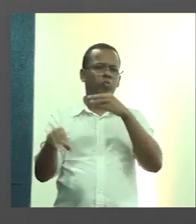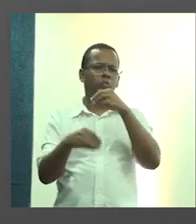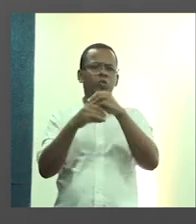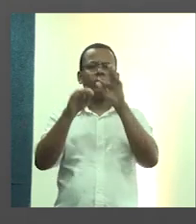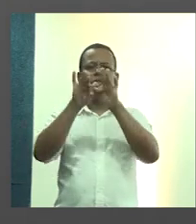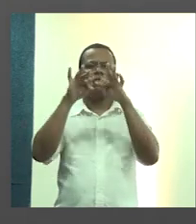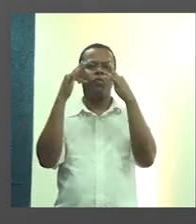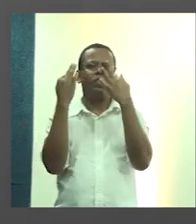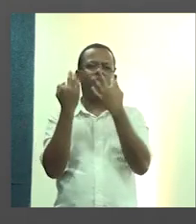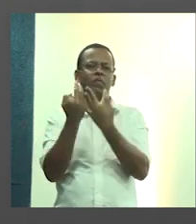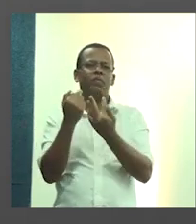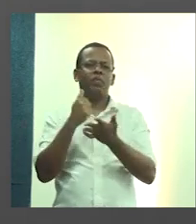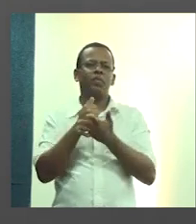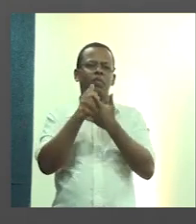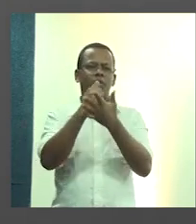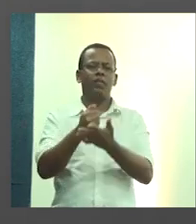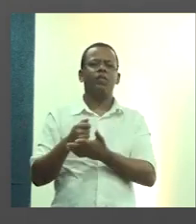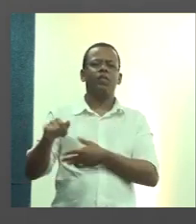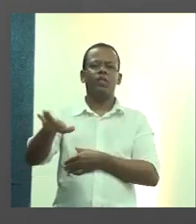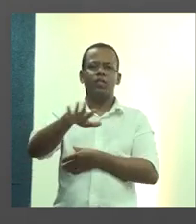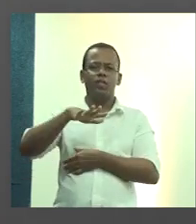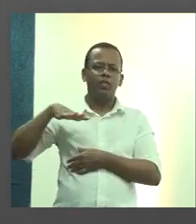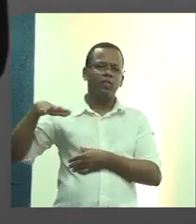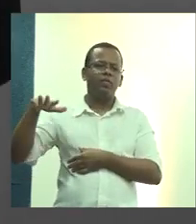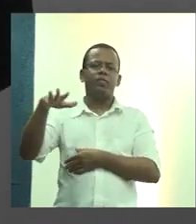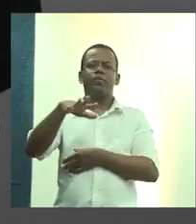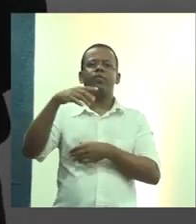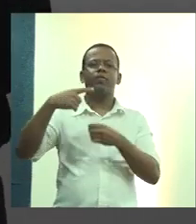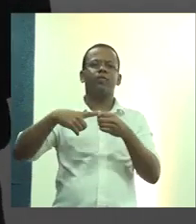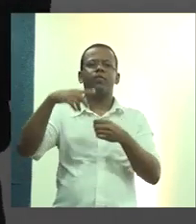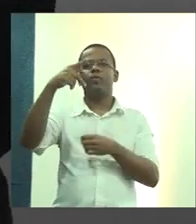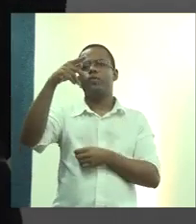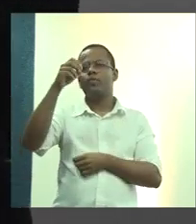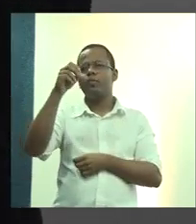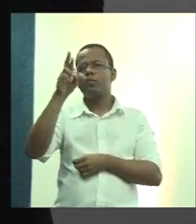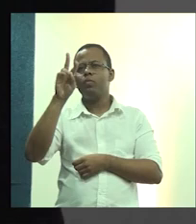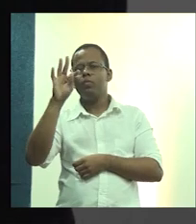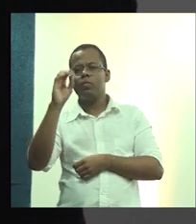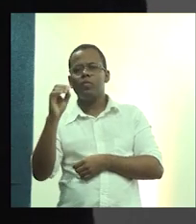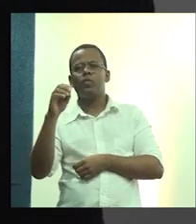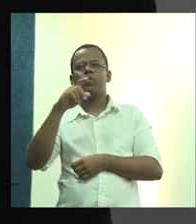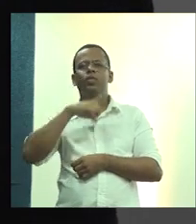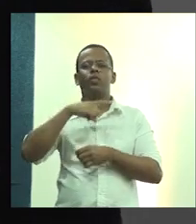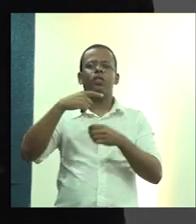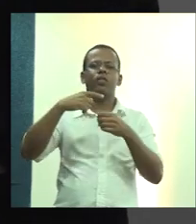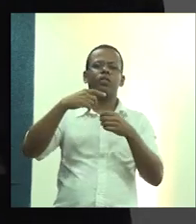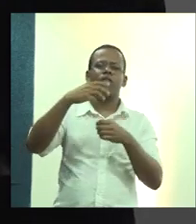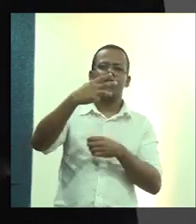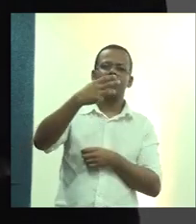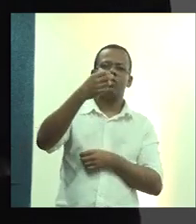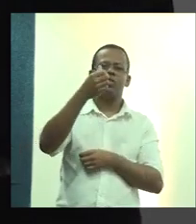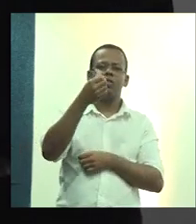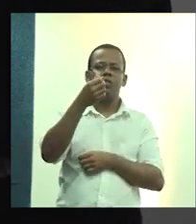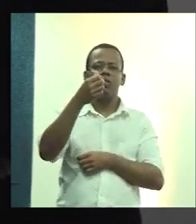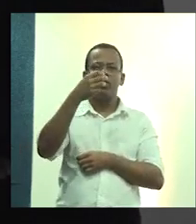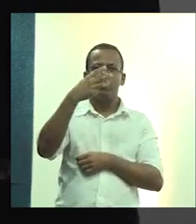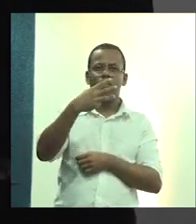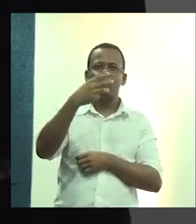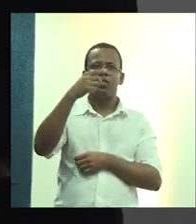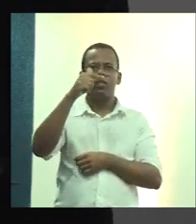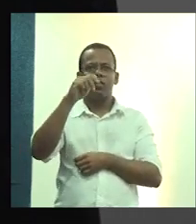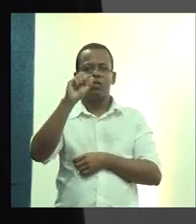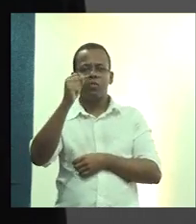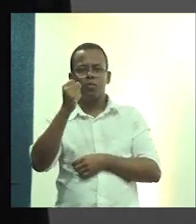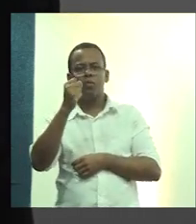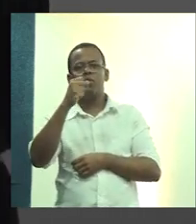atendidas na região metropolitana de Porto Alegre são 378 domicílios, o governo do estado colocou